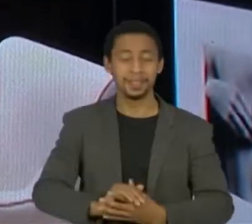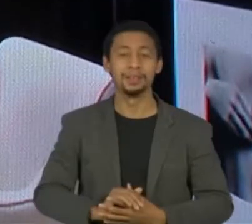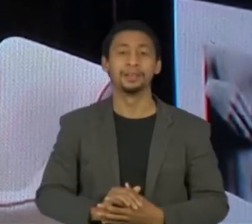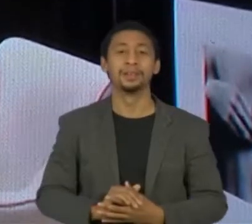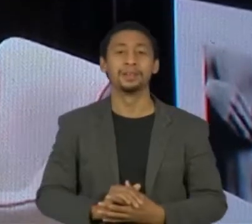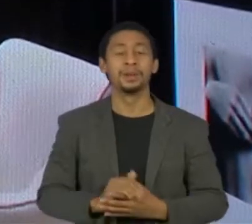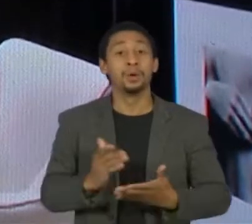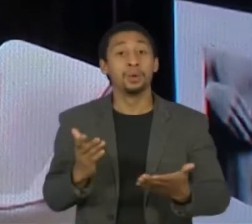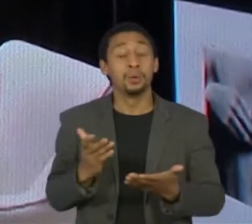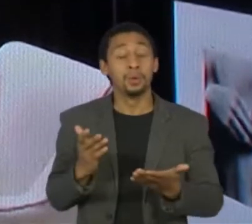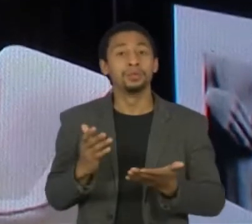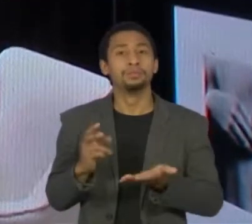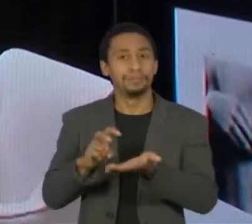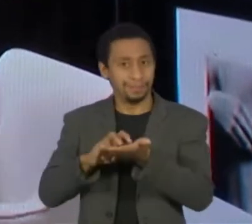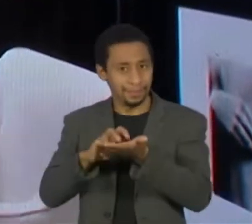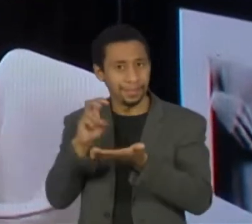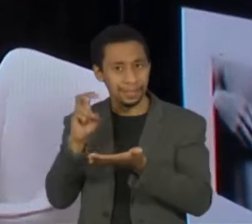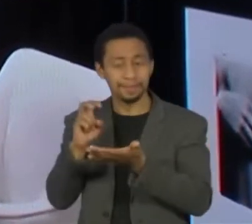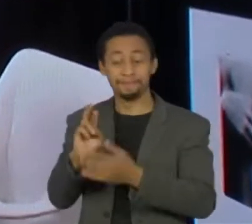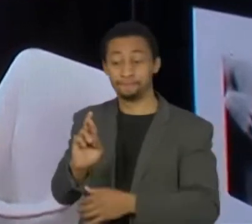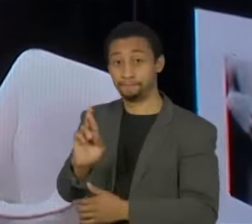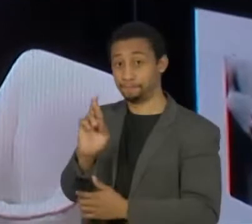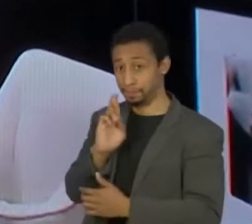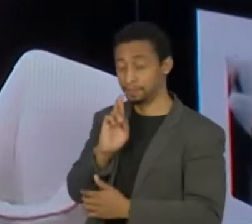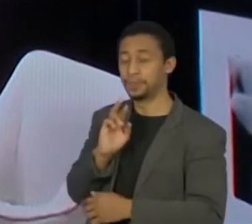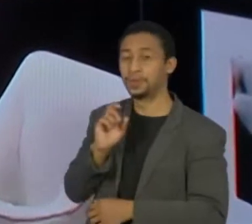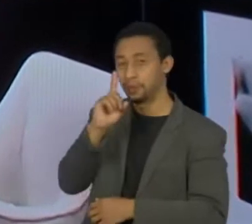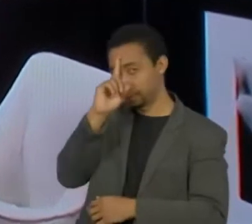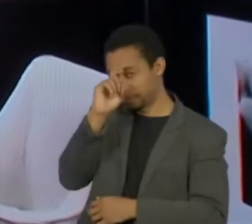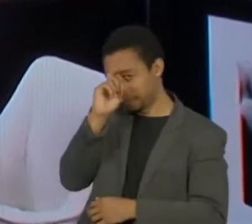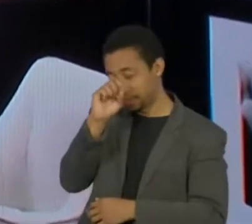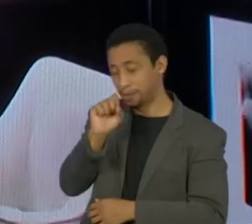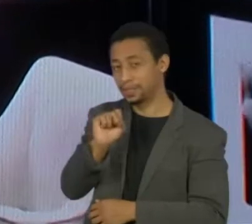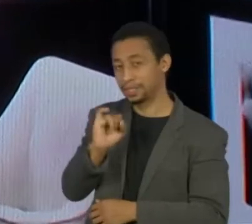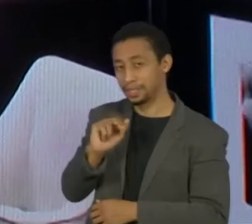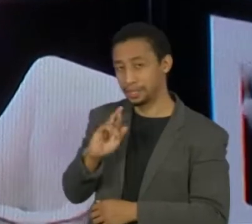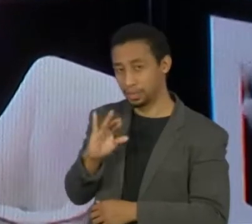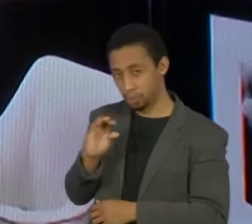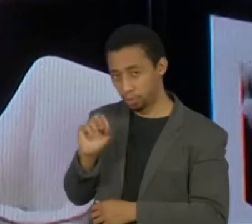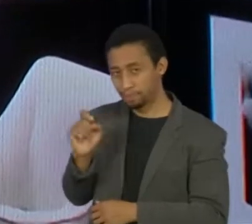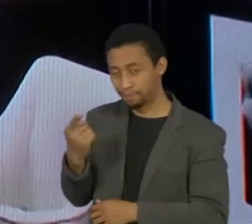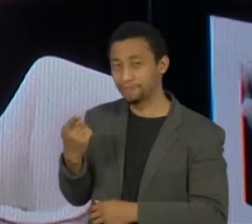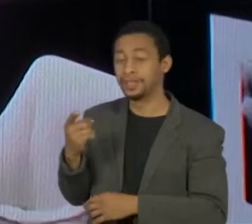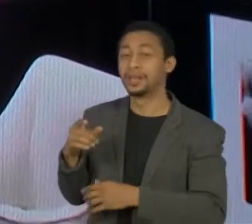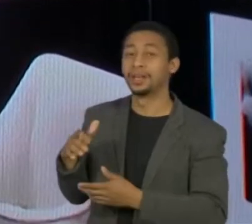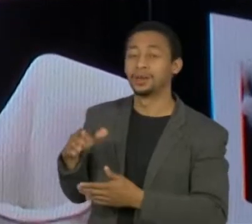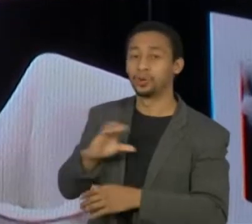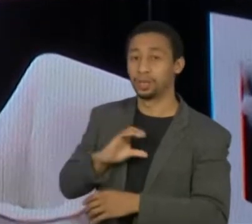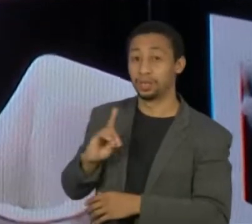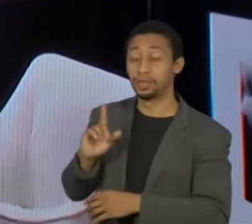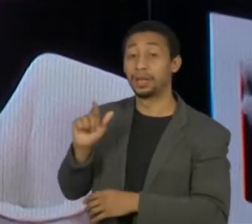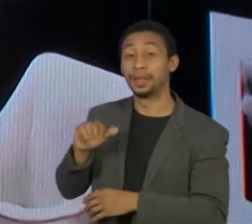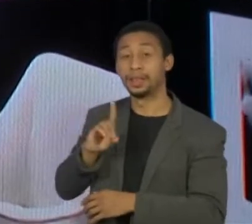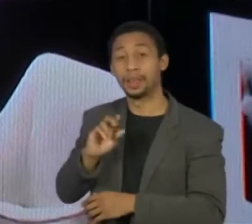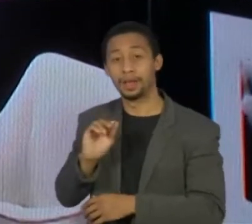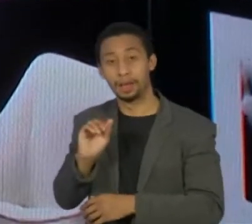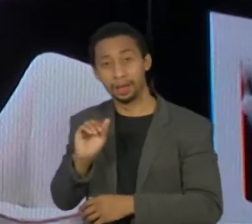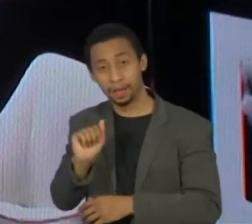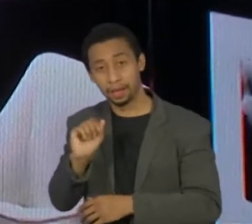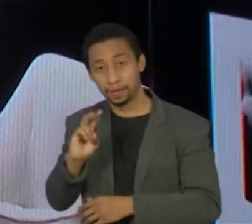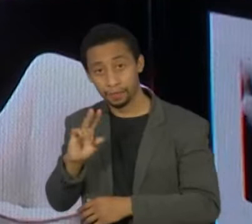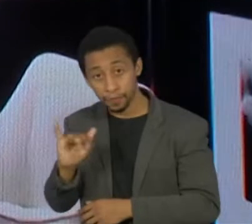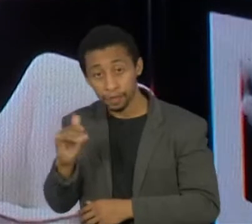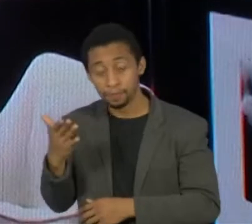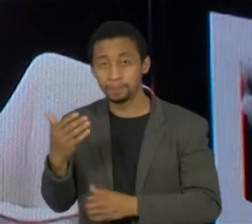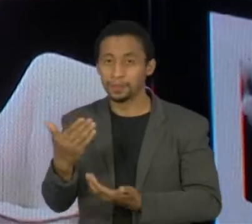final da manhã, recebi a boa notícia do Hospital Cirilo Ibanês, da equipe coordenada pelo doutor David Wipp. Eu peço até